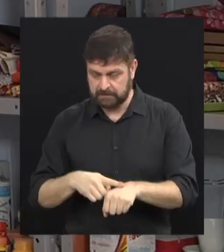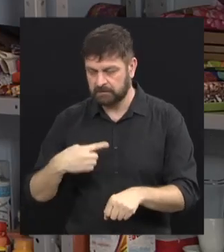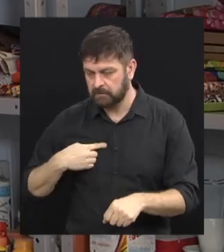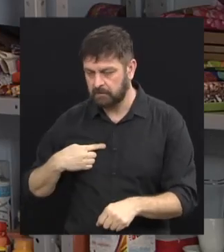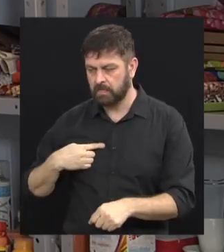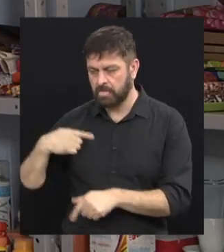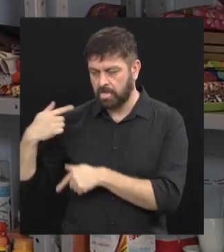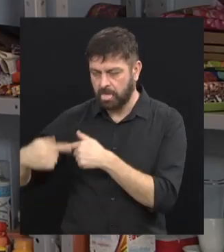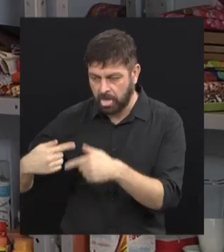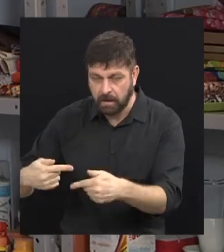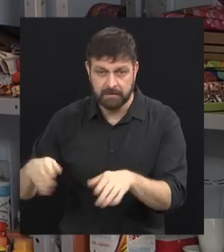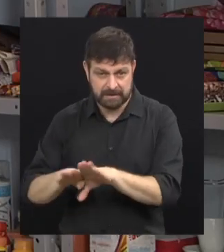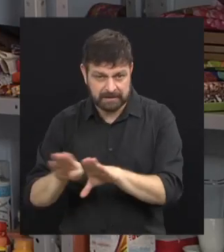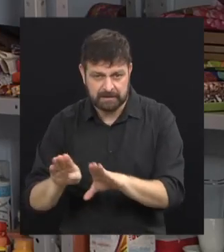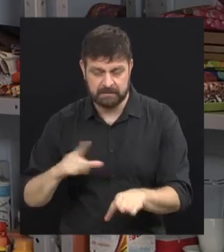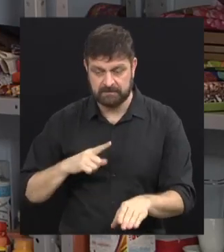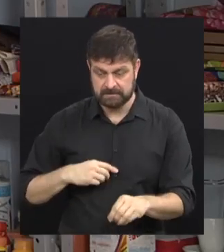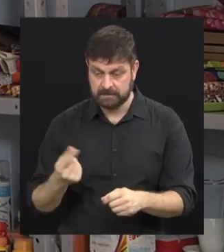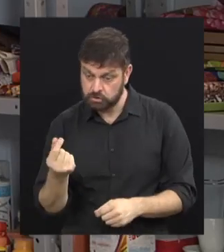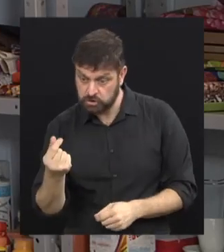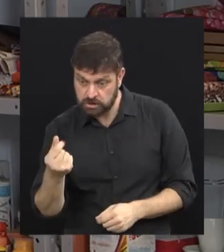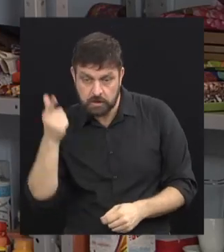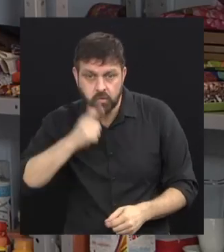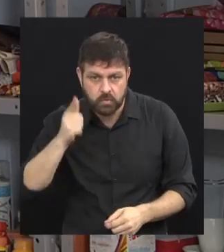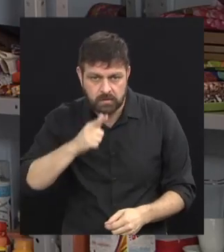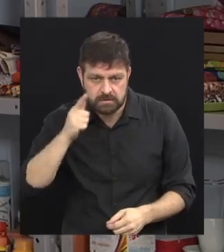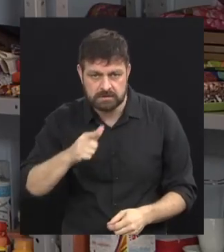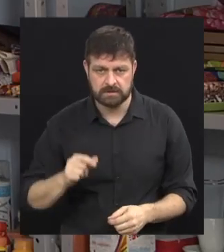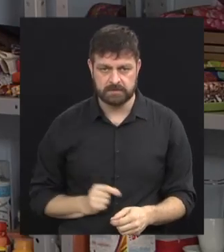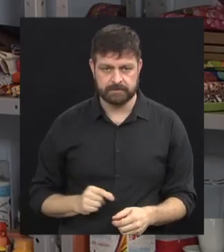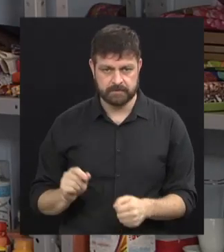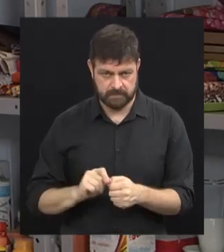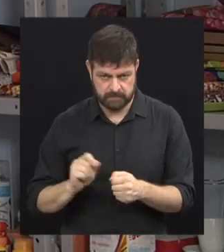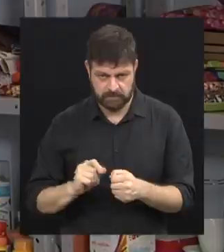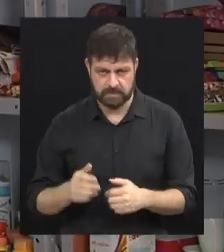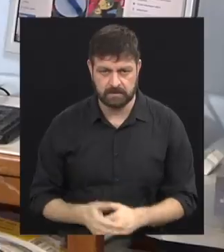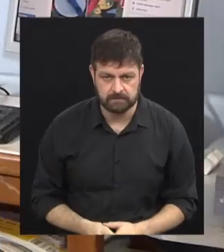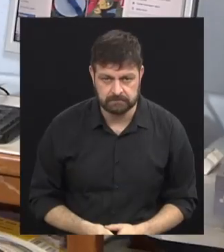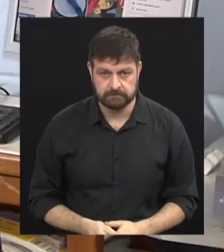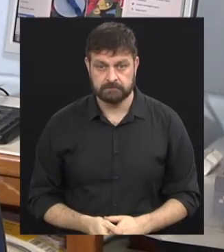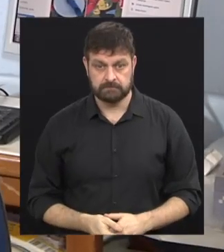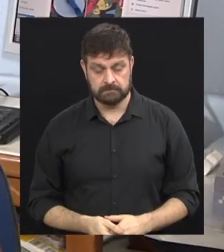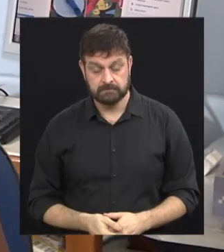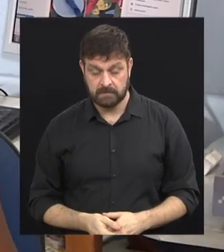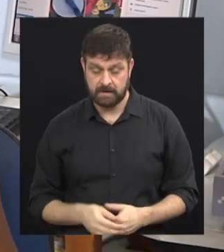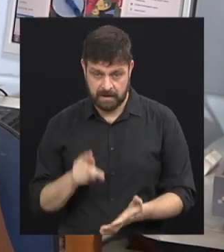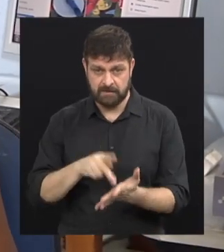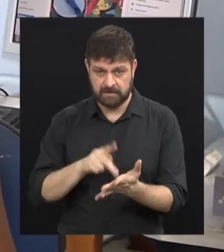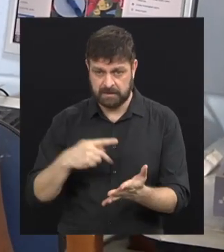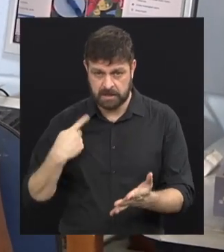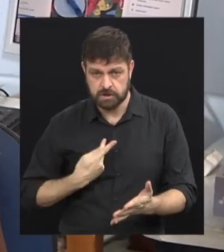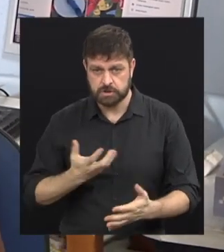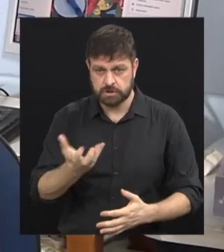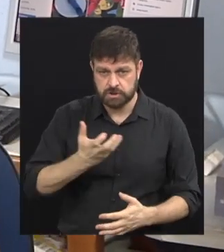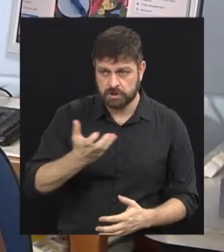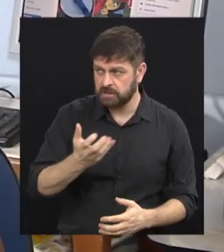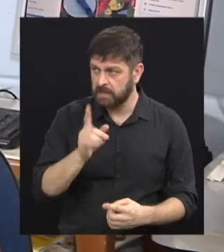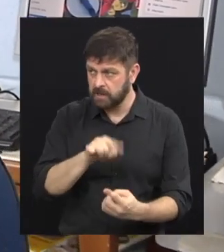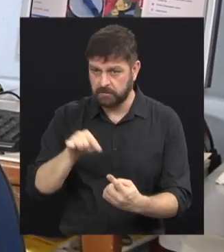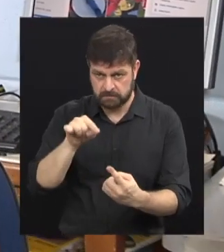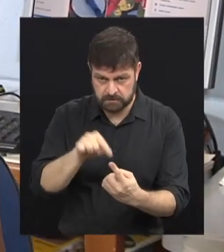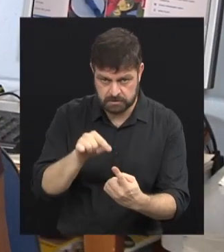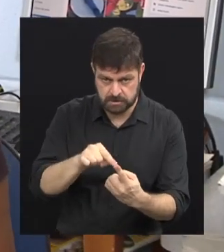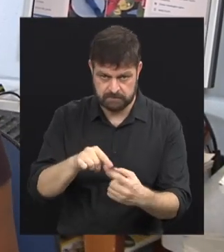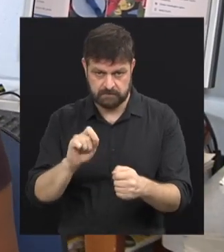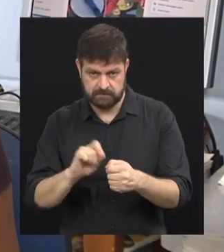rotina, mas é uma grande fonte de renda para vocês. Vai se tornar, está se tornando uma Isso, exatamente. O que queremos é esse o nosso objetivo,